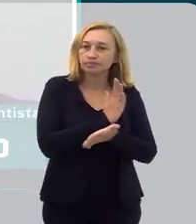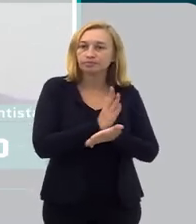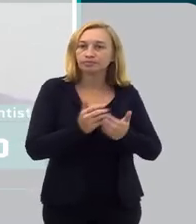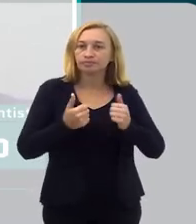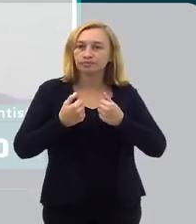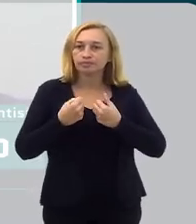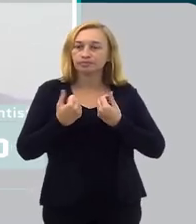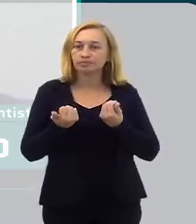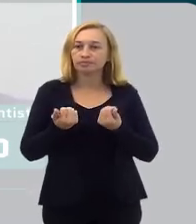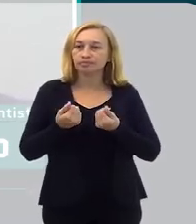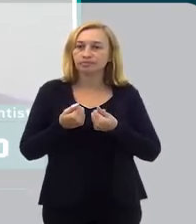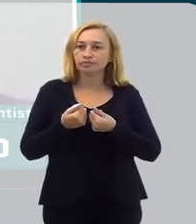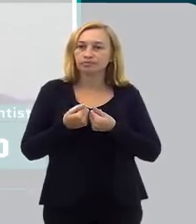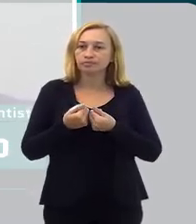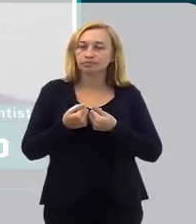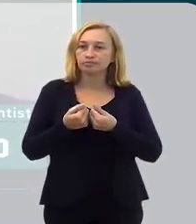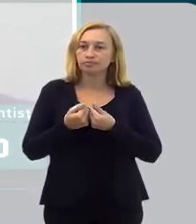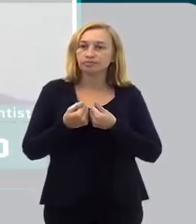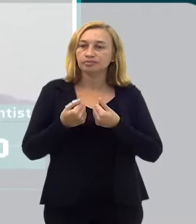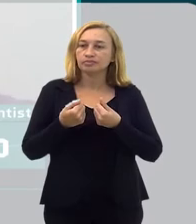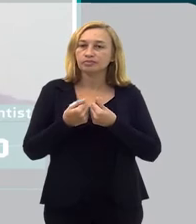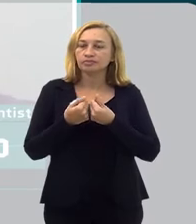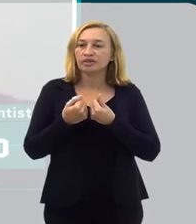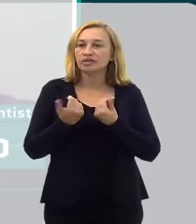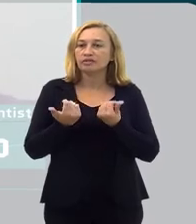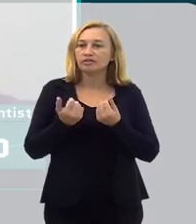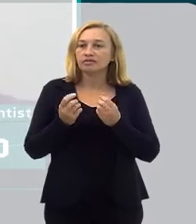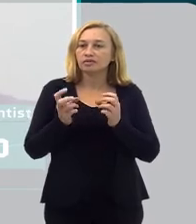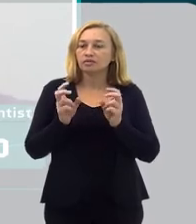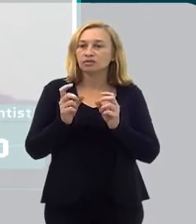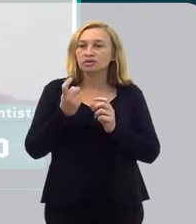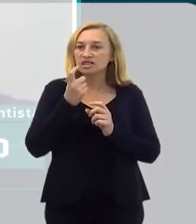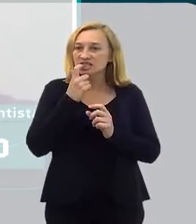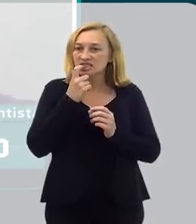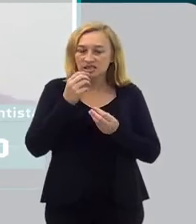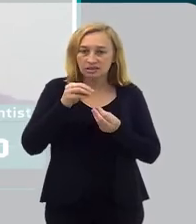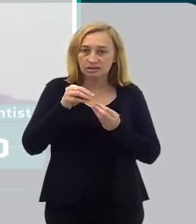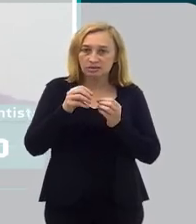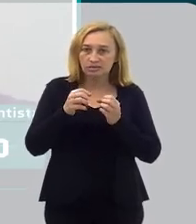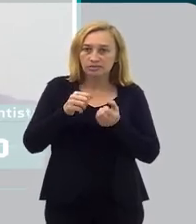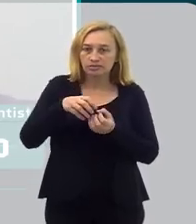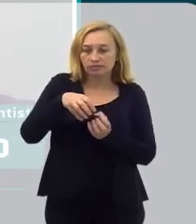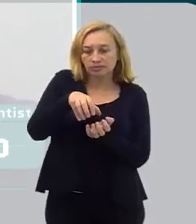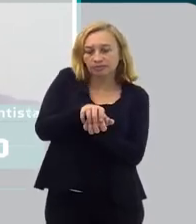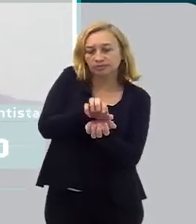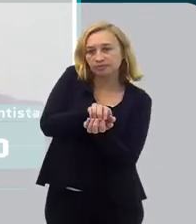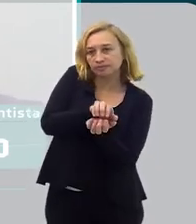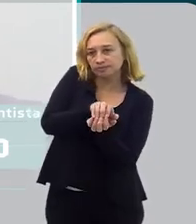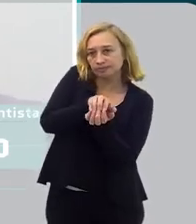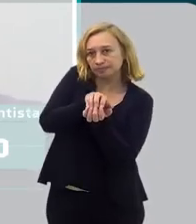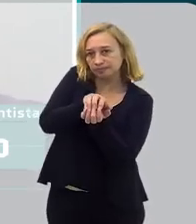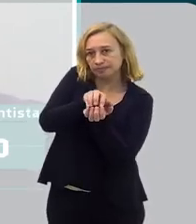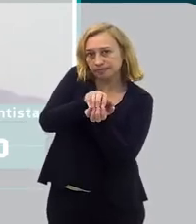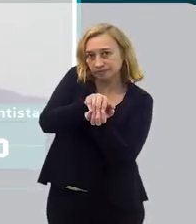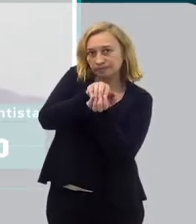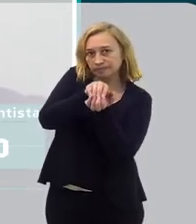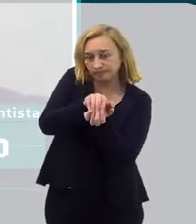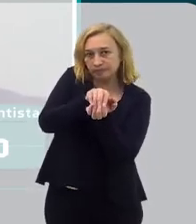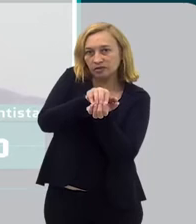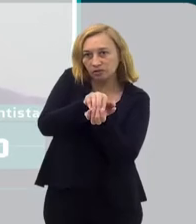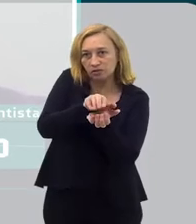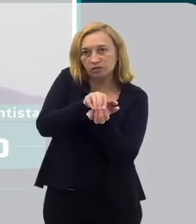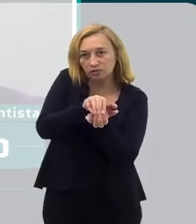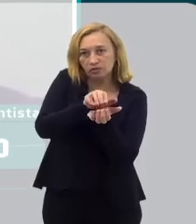friccionando, né? Um dente contra o outro, e isso vai tirando, né? Isso aí o doutor pode falar melhor do que eu,